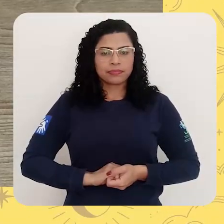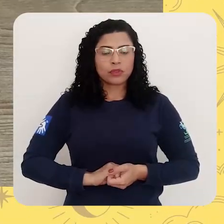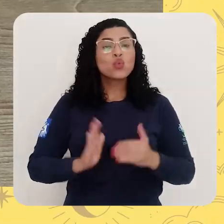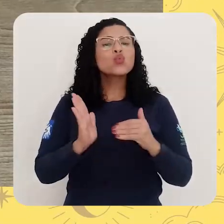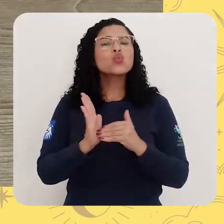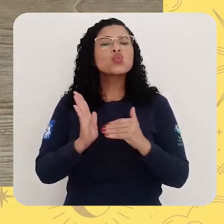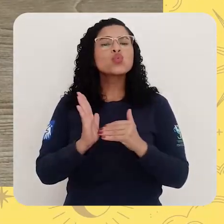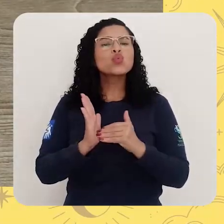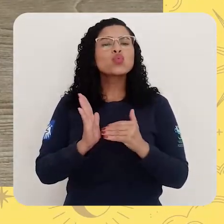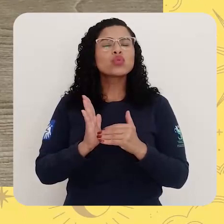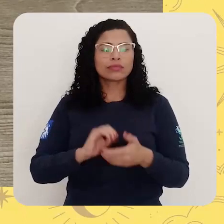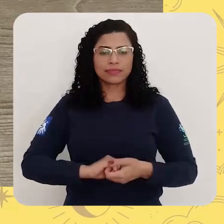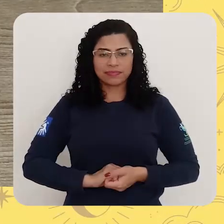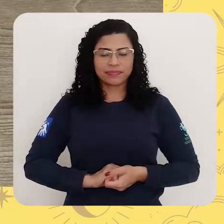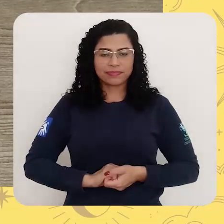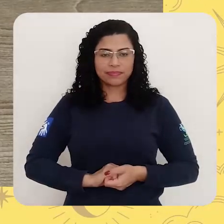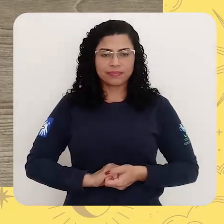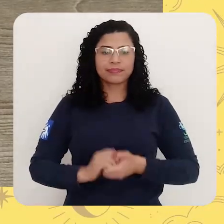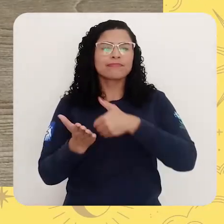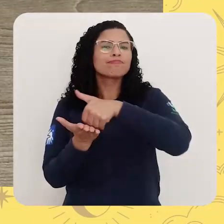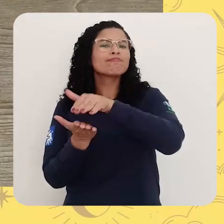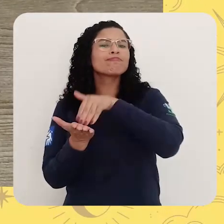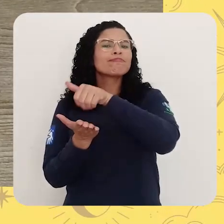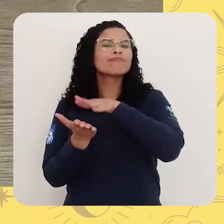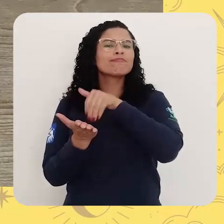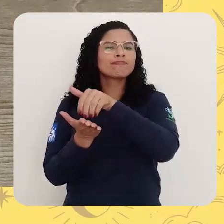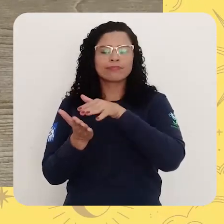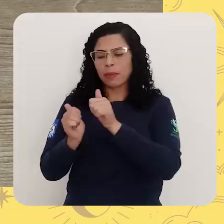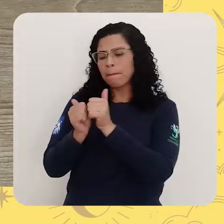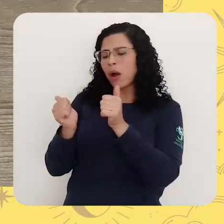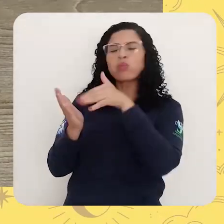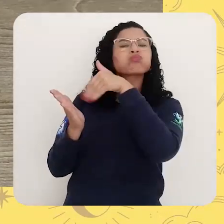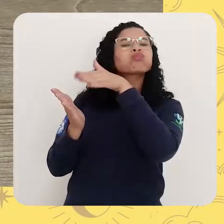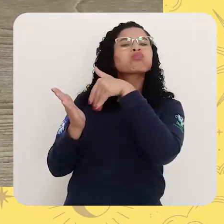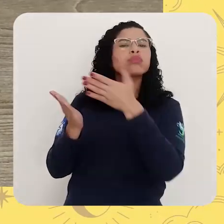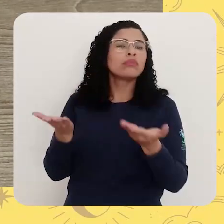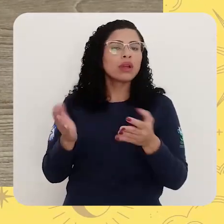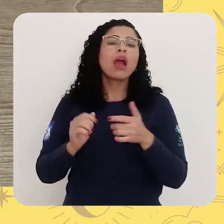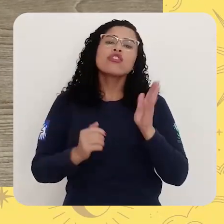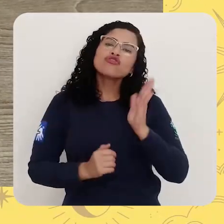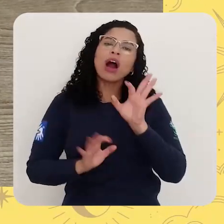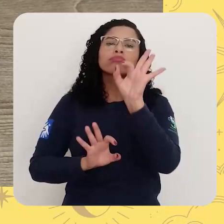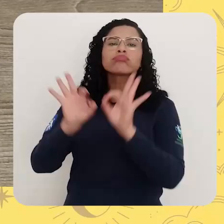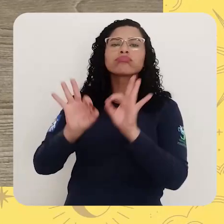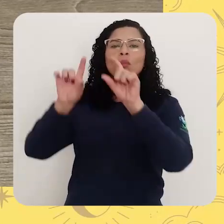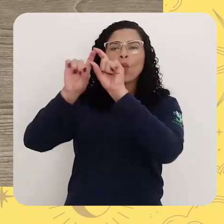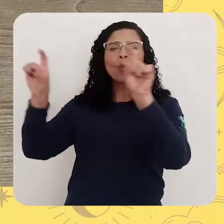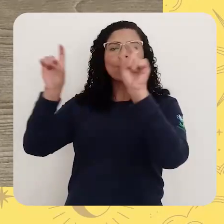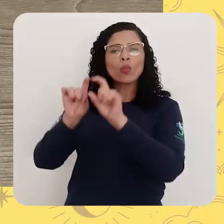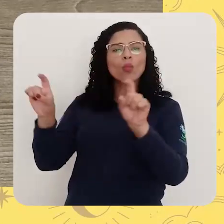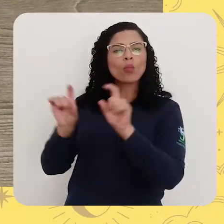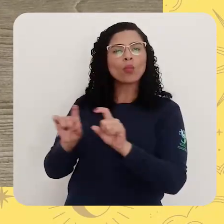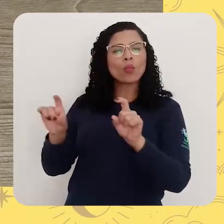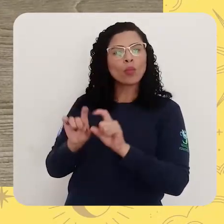E a última frase. Passando manteiga no pão. E assim, a gente organizou a